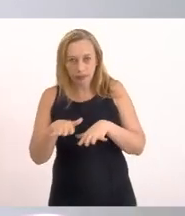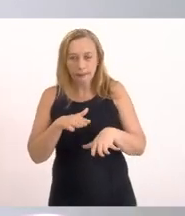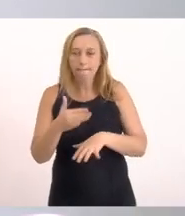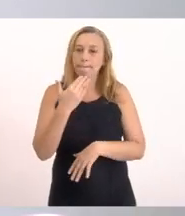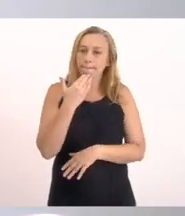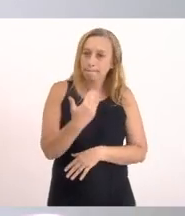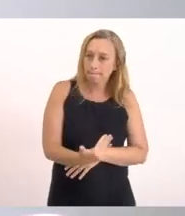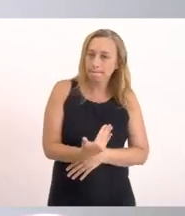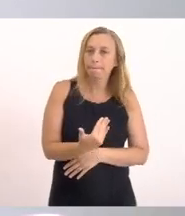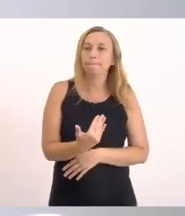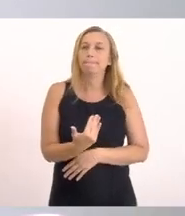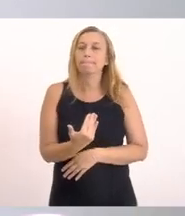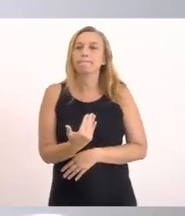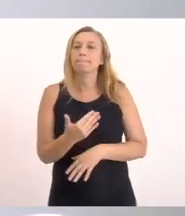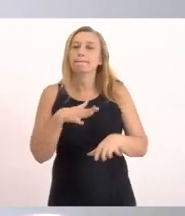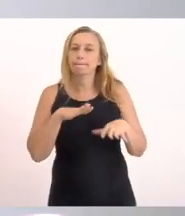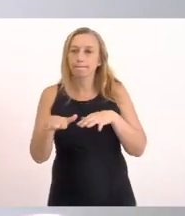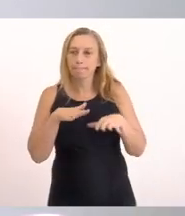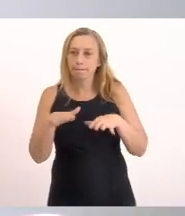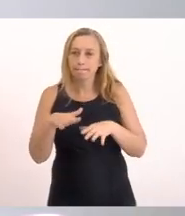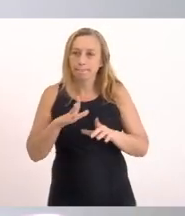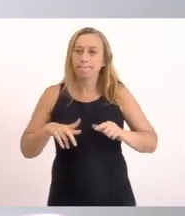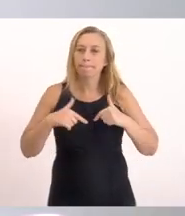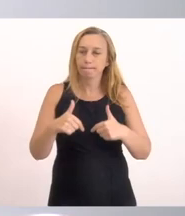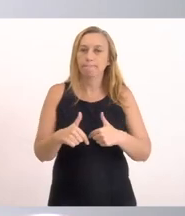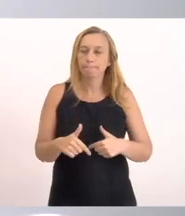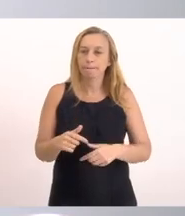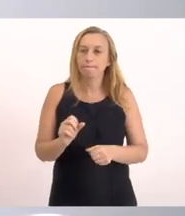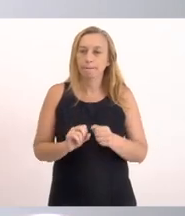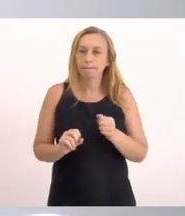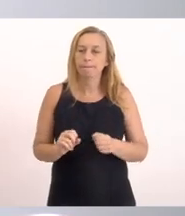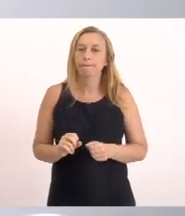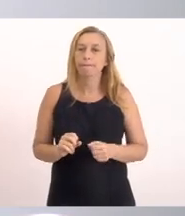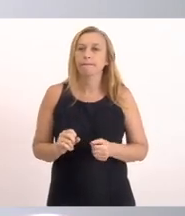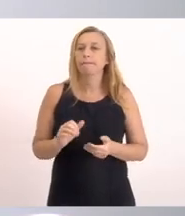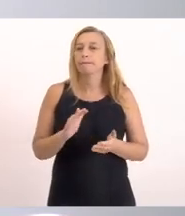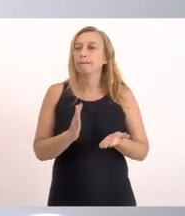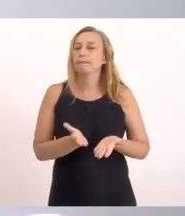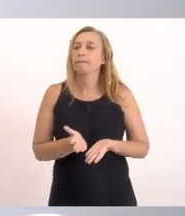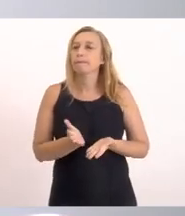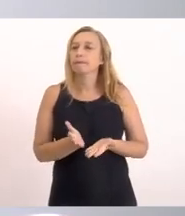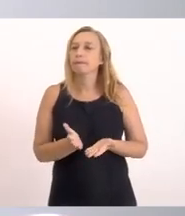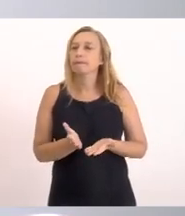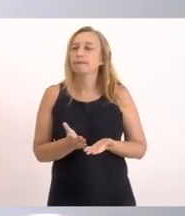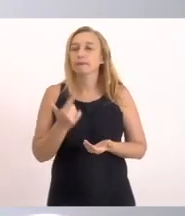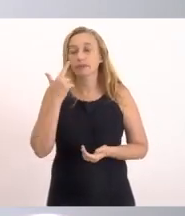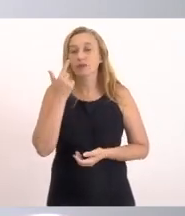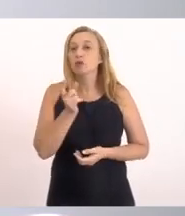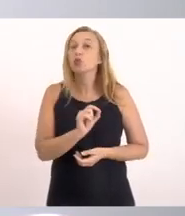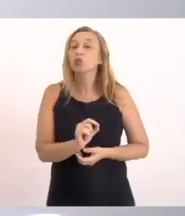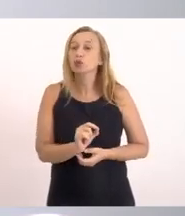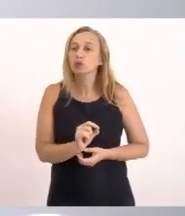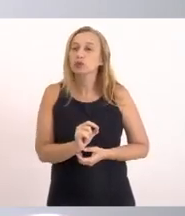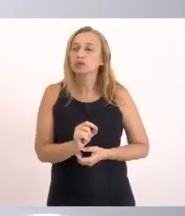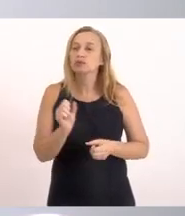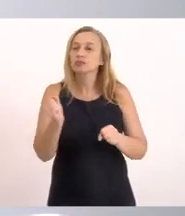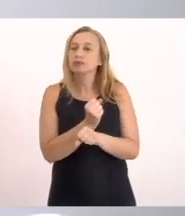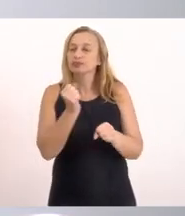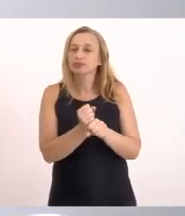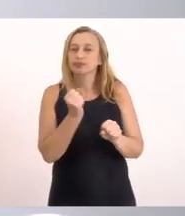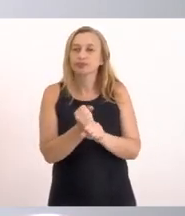petição Das mobilizações E das ações Que fizemos E aí foi tirado Que seriam feitas Obras